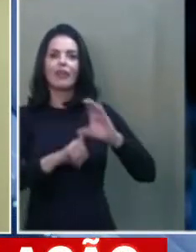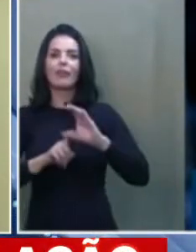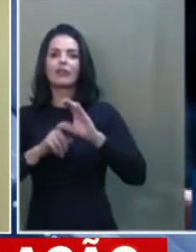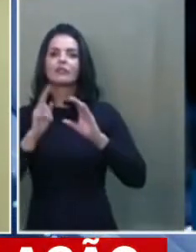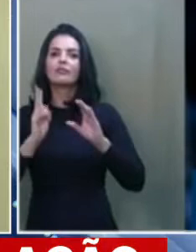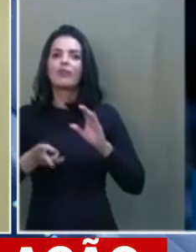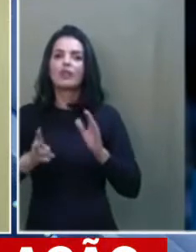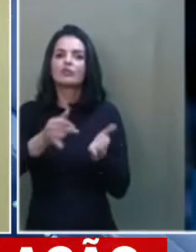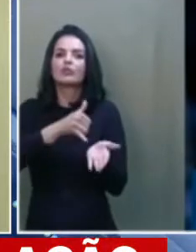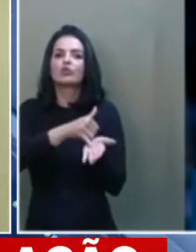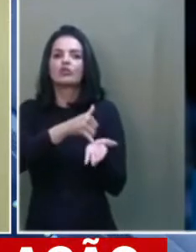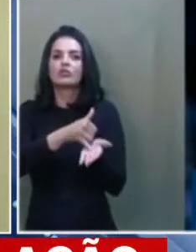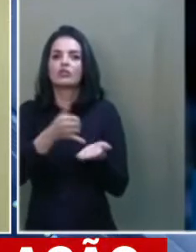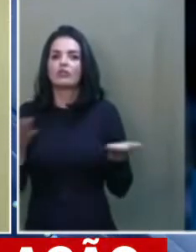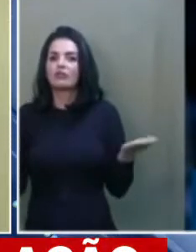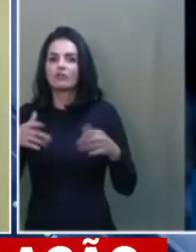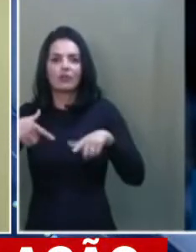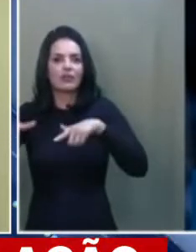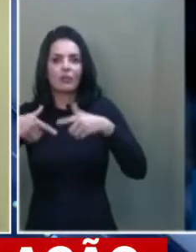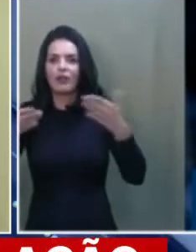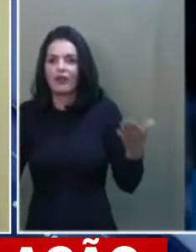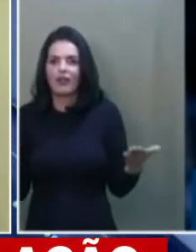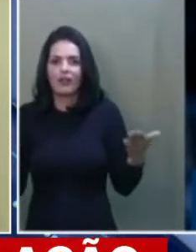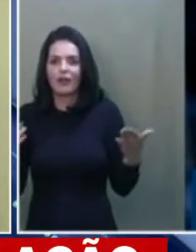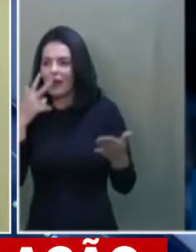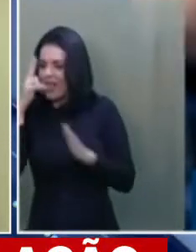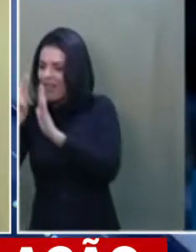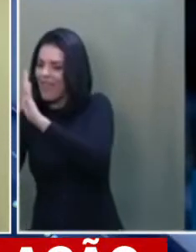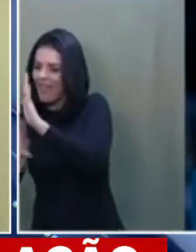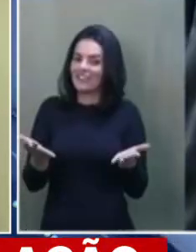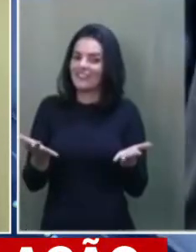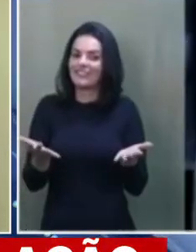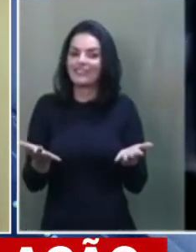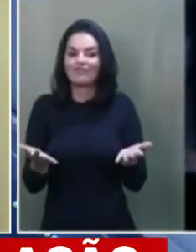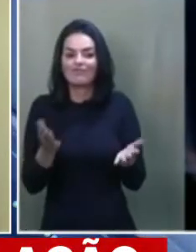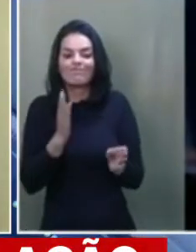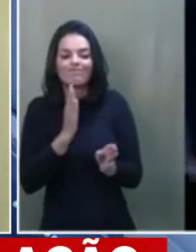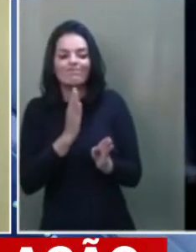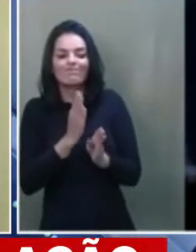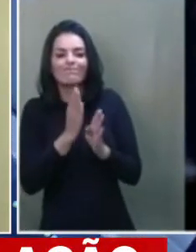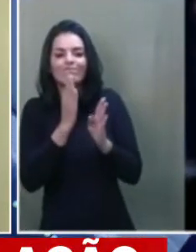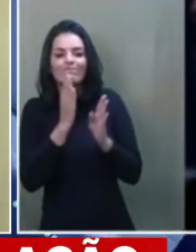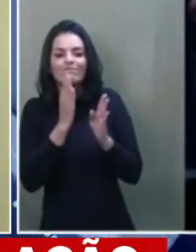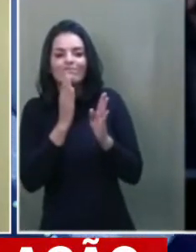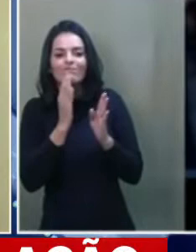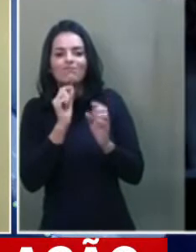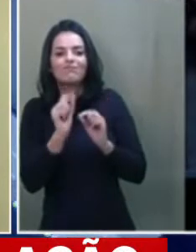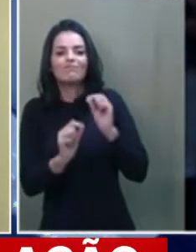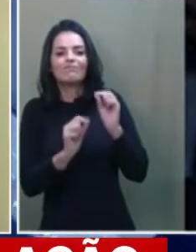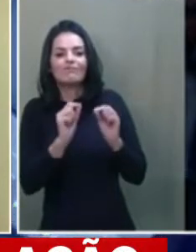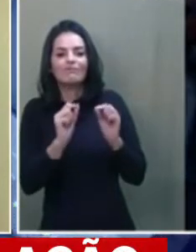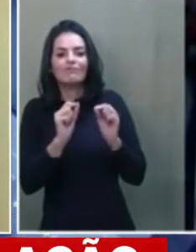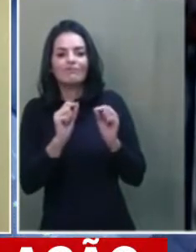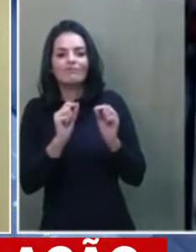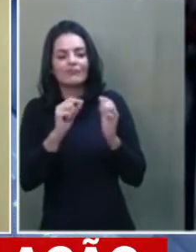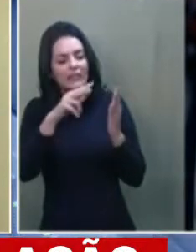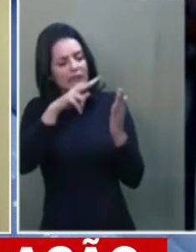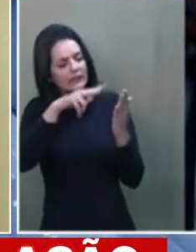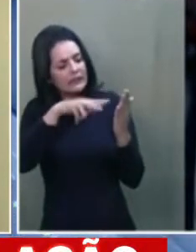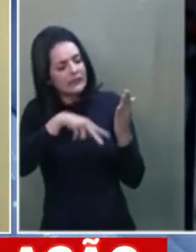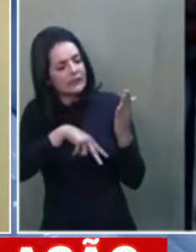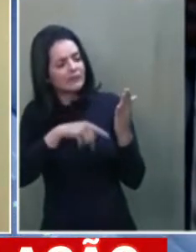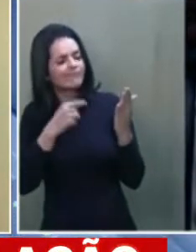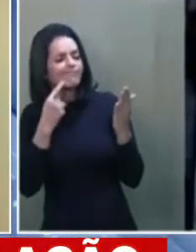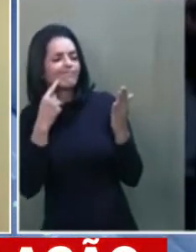a supressão do inciso 4º do artigo 3º, exatamente que talvez